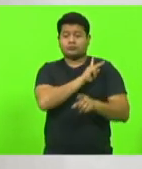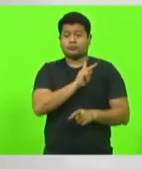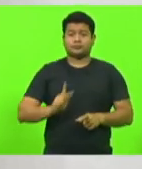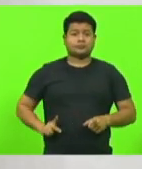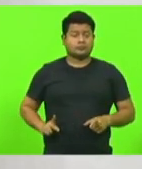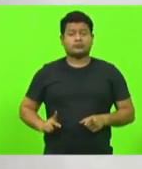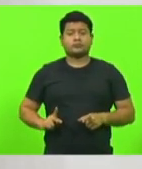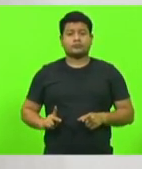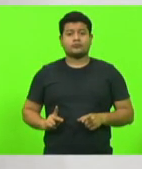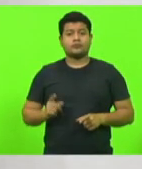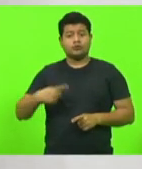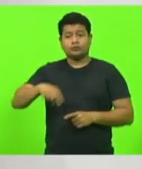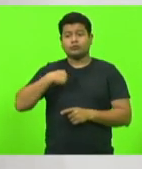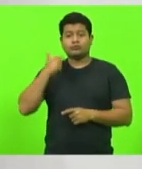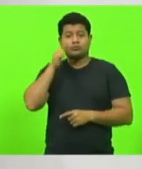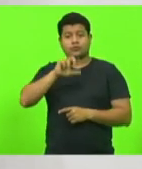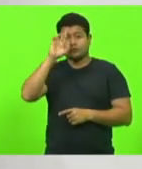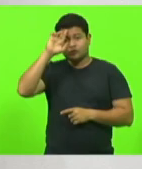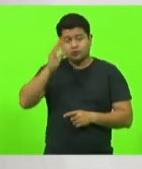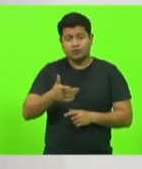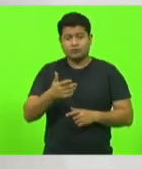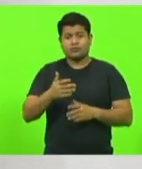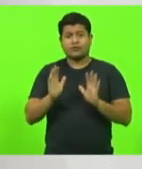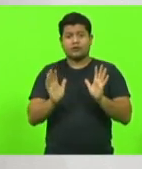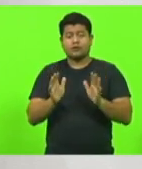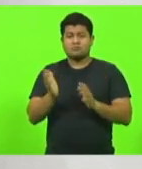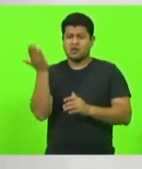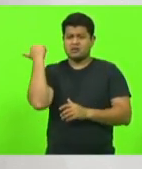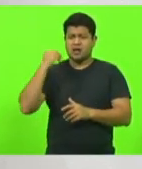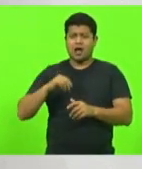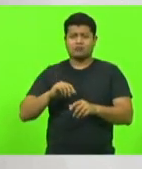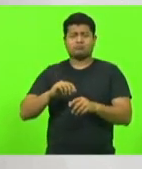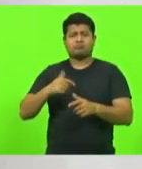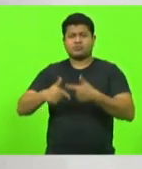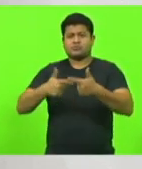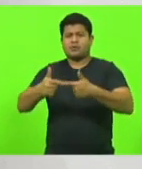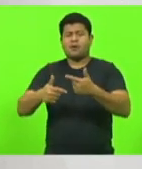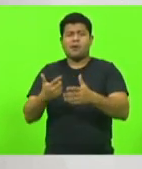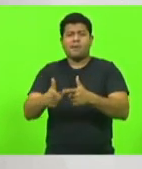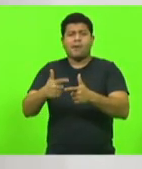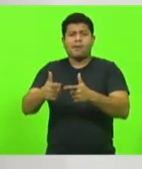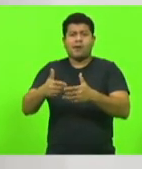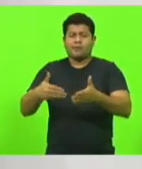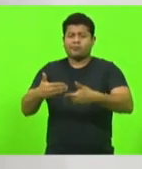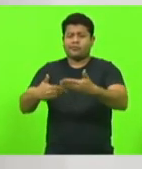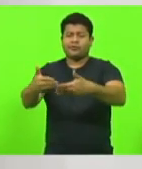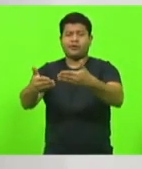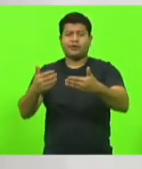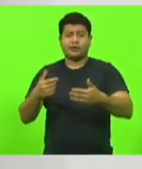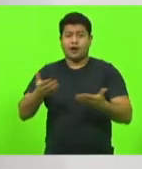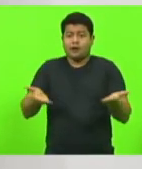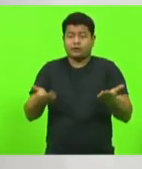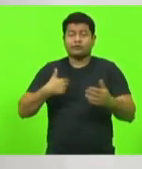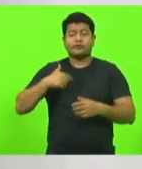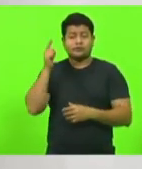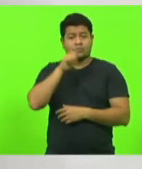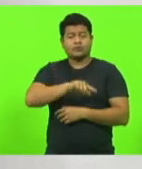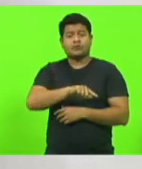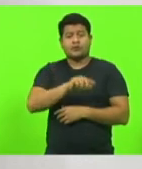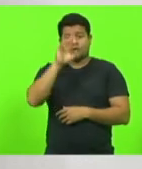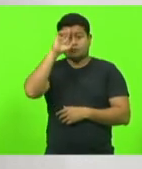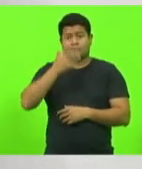resolvemos um problema que se arrastava há meses em praticamente duas semanas. E vamos também, de uma forma muito democrática,